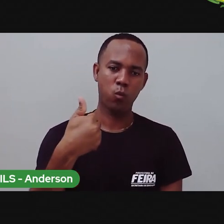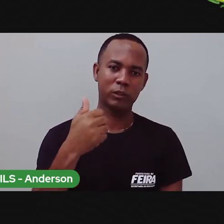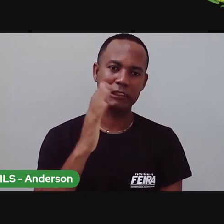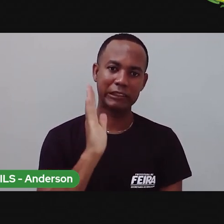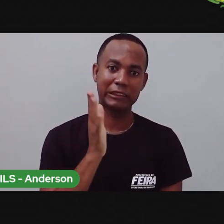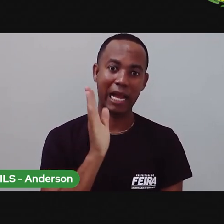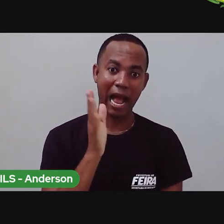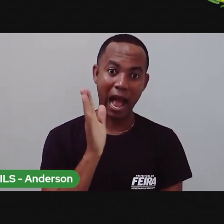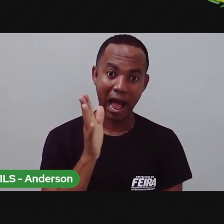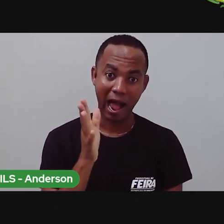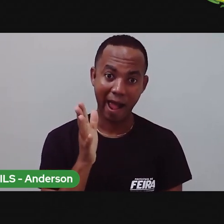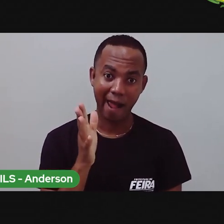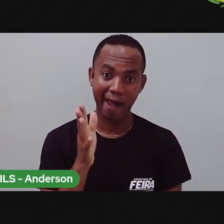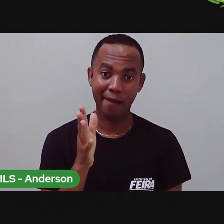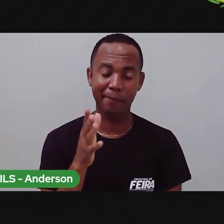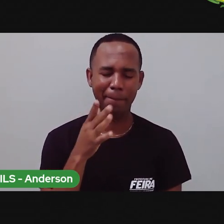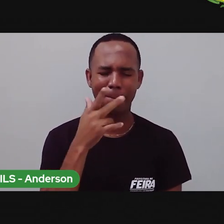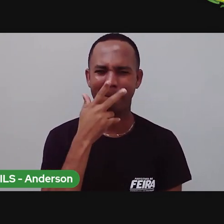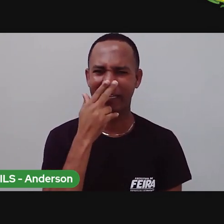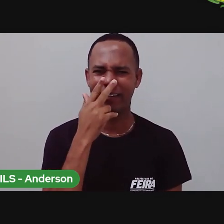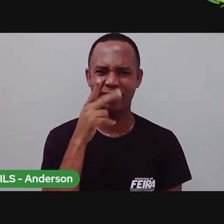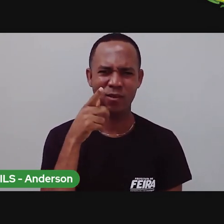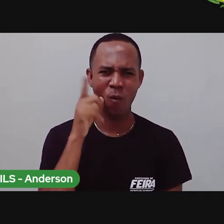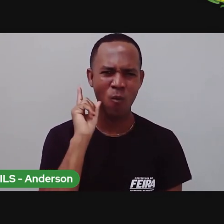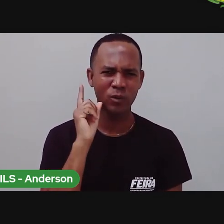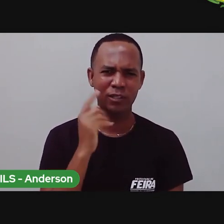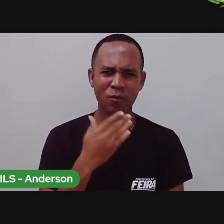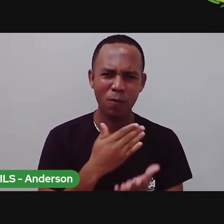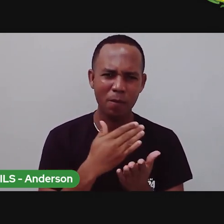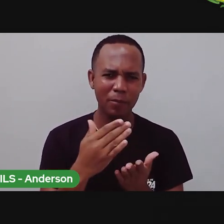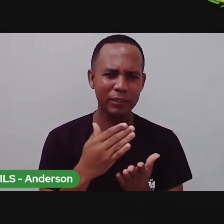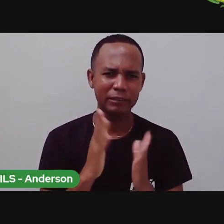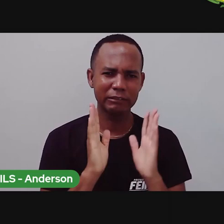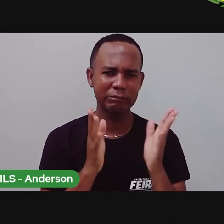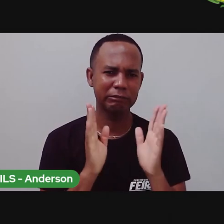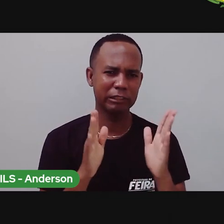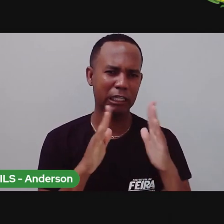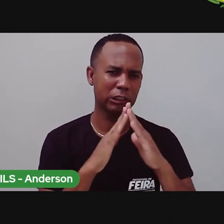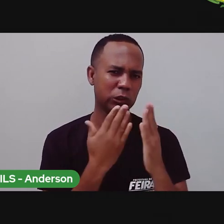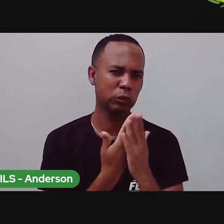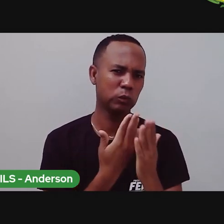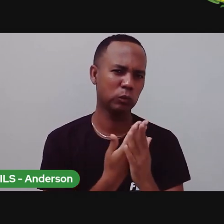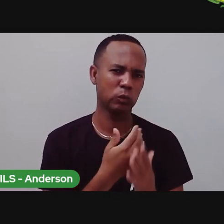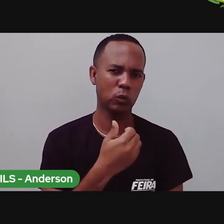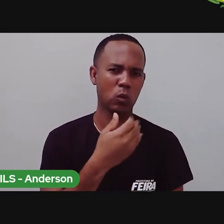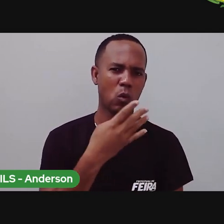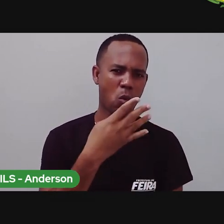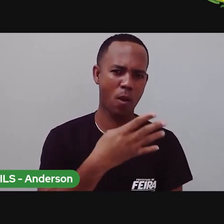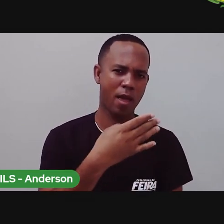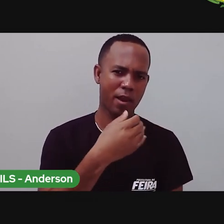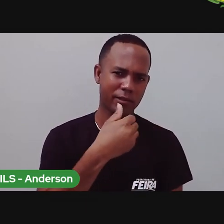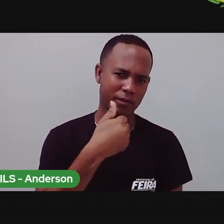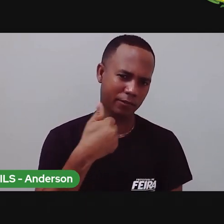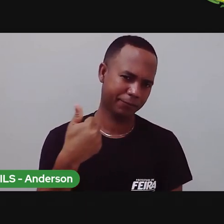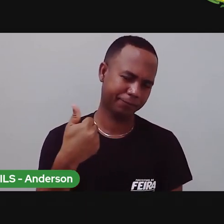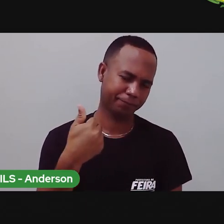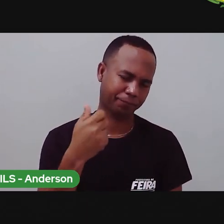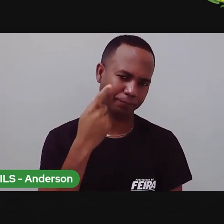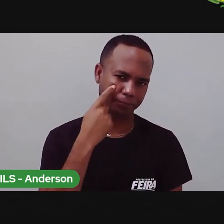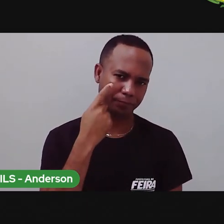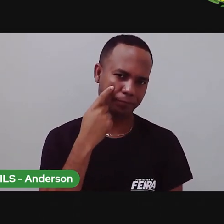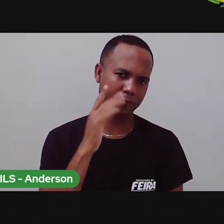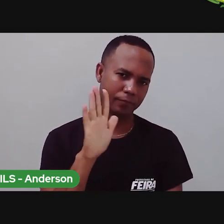ontem que a gente começou, já estamos na aula número 41. Vamos lá, deixa eu abrir o slide aqui para vocês.